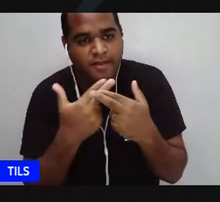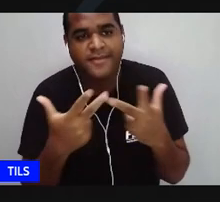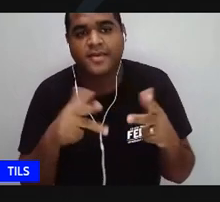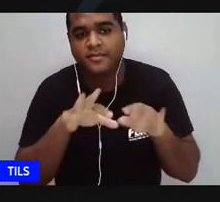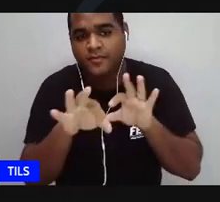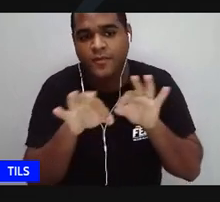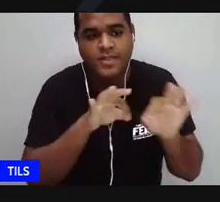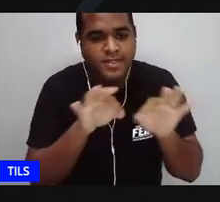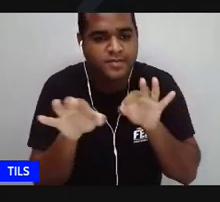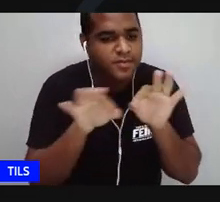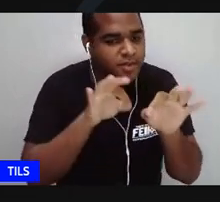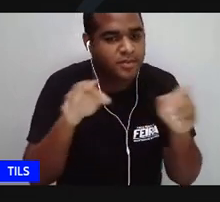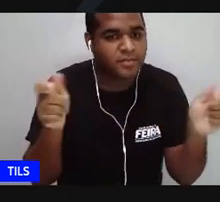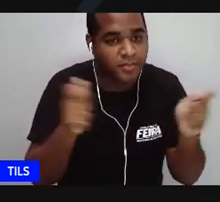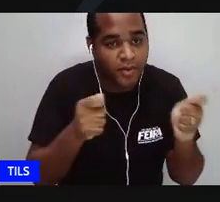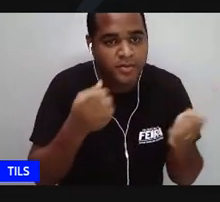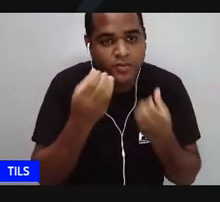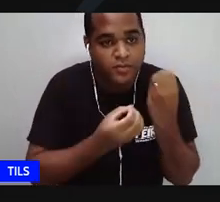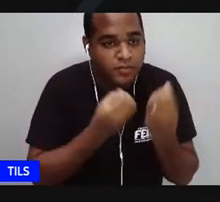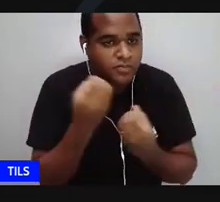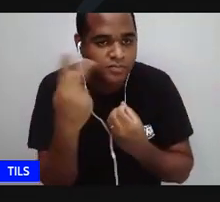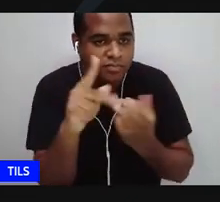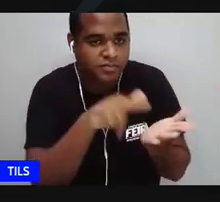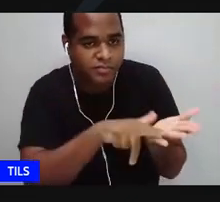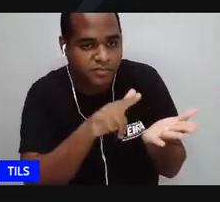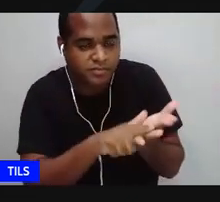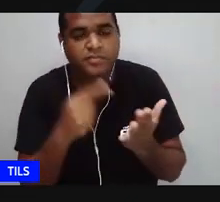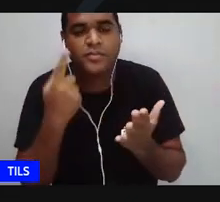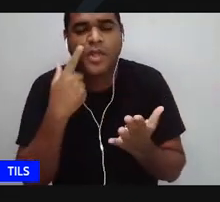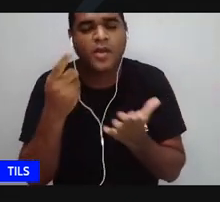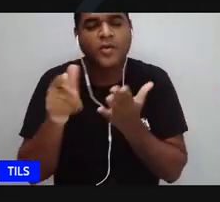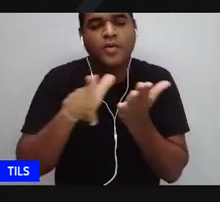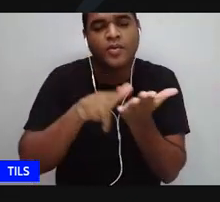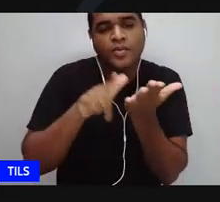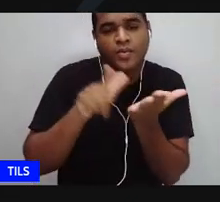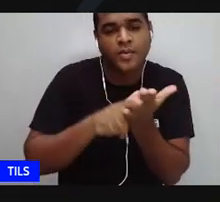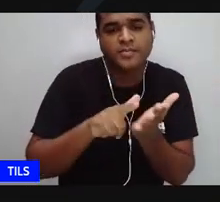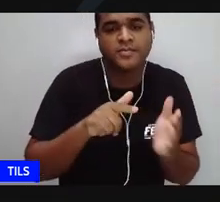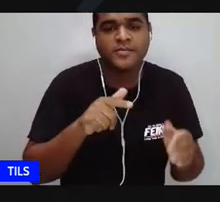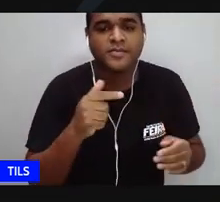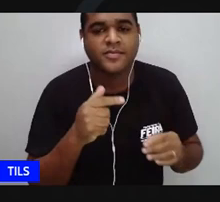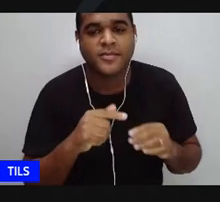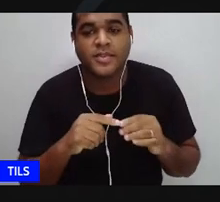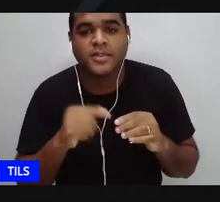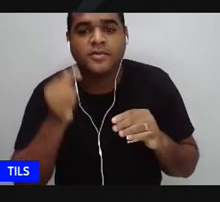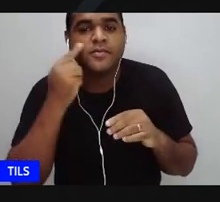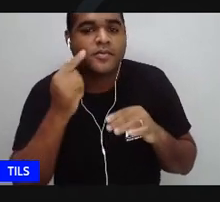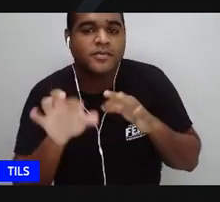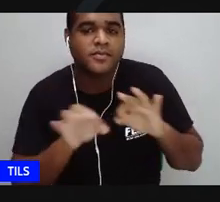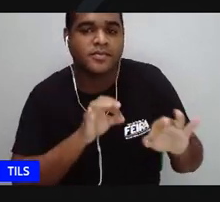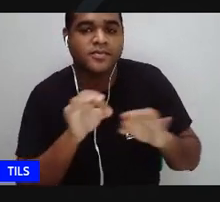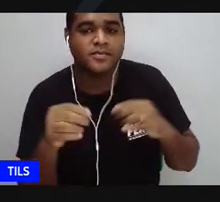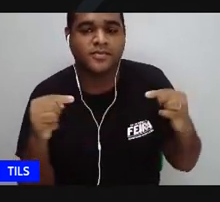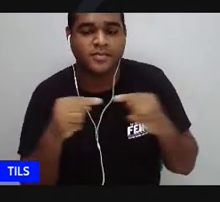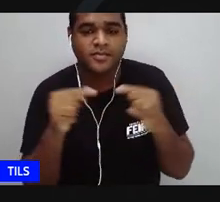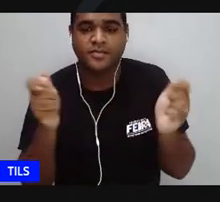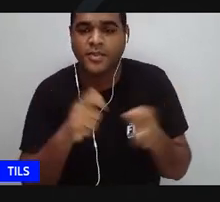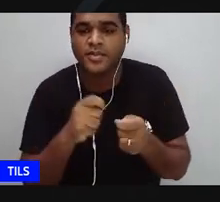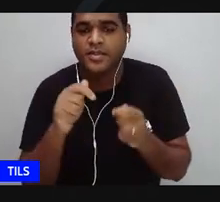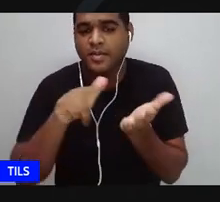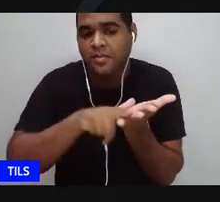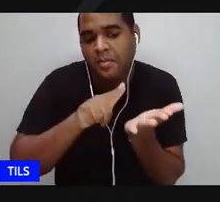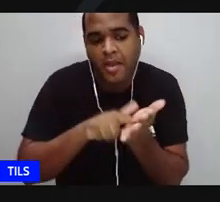papéis de um jornalista, tem muitos de papelzinho que ela escrevia, escrevia guardado, escrevia guardado, era só um papel lembrando, ela escrevia,